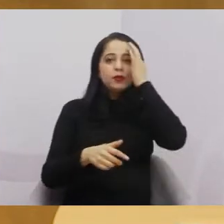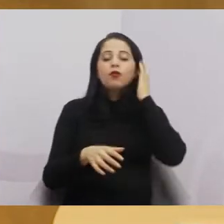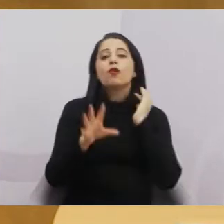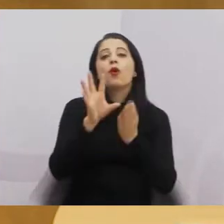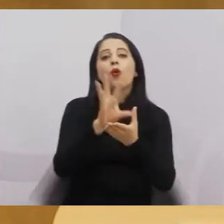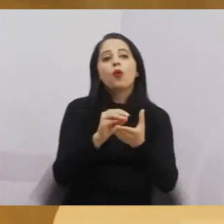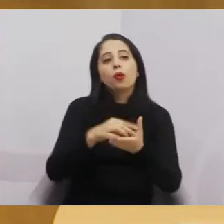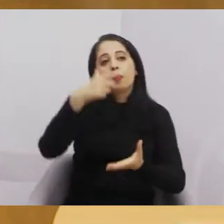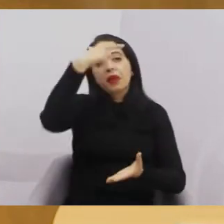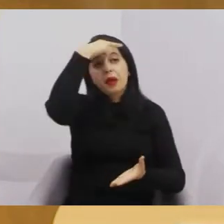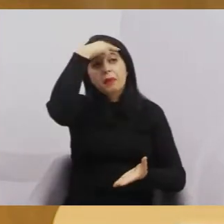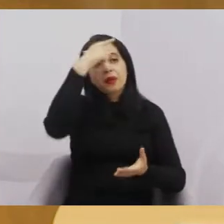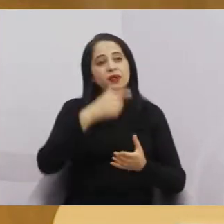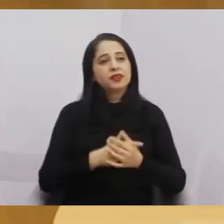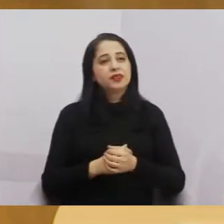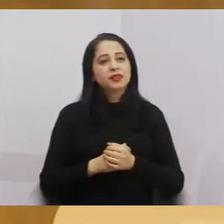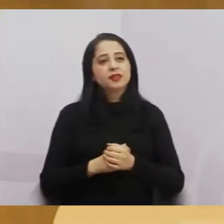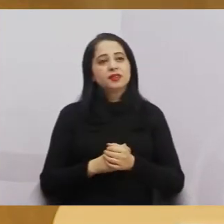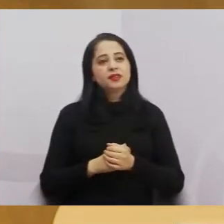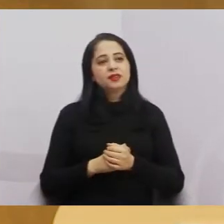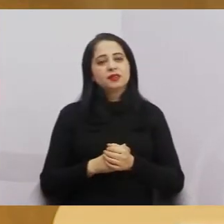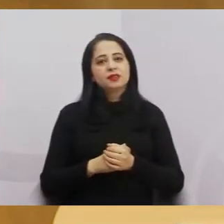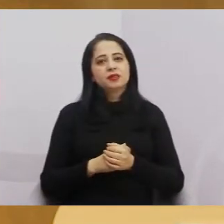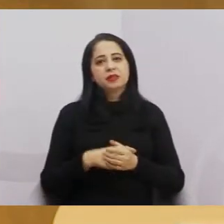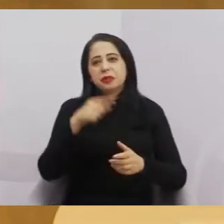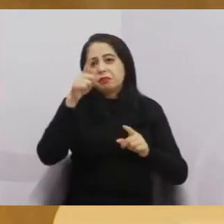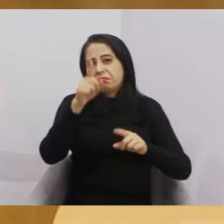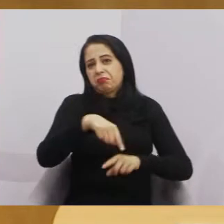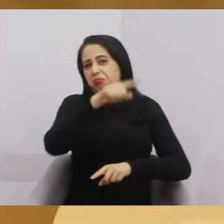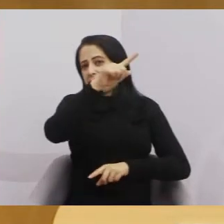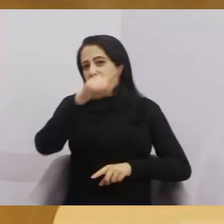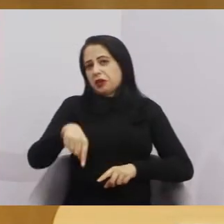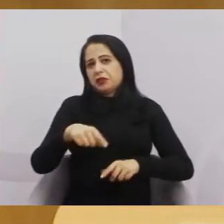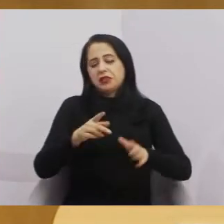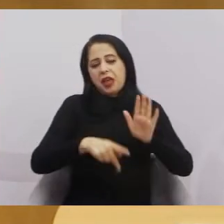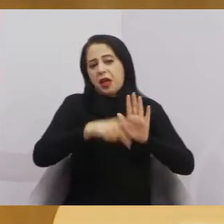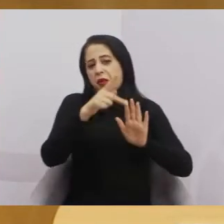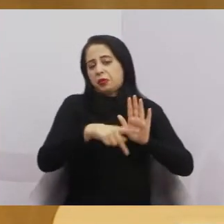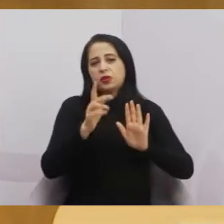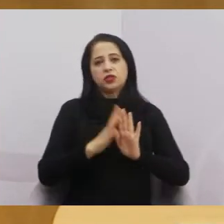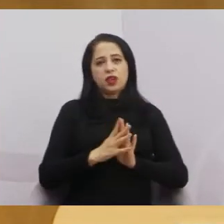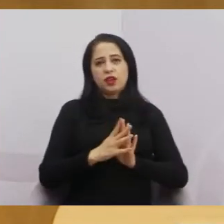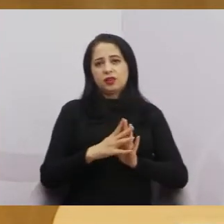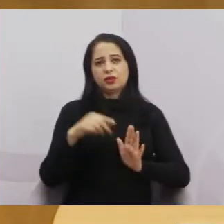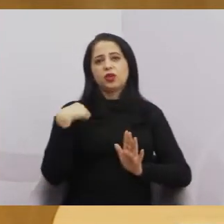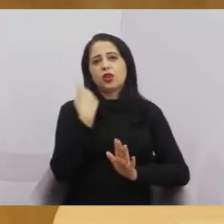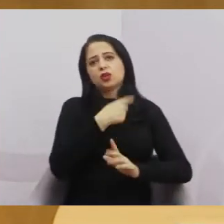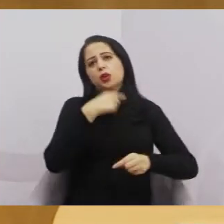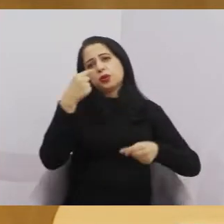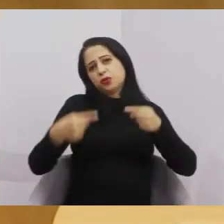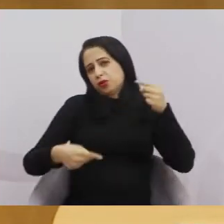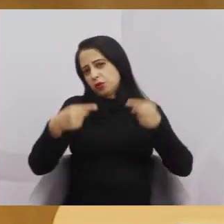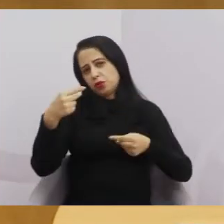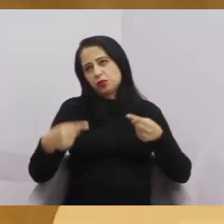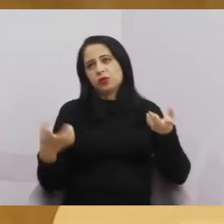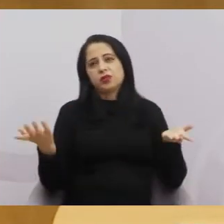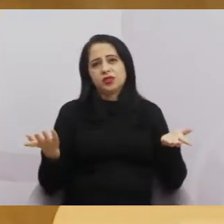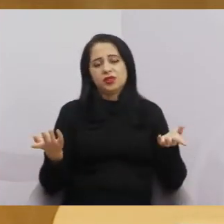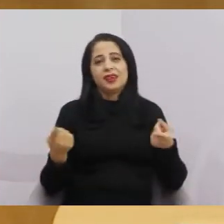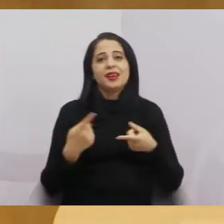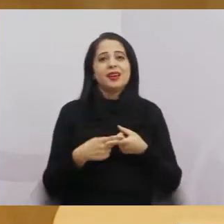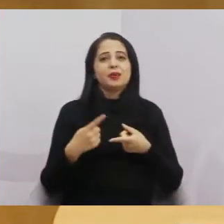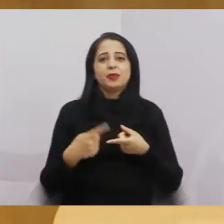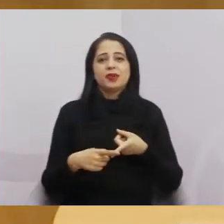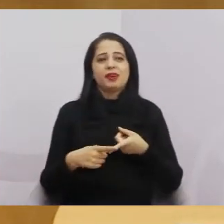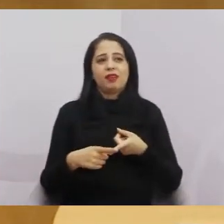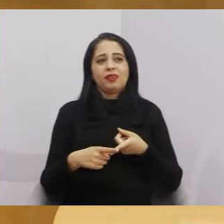que suspende esse projeto, para que a gente possa discutir isso daí, porque eu acho que não é viável a